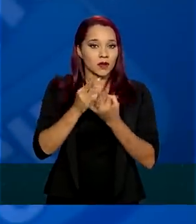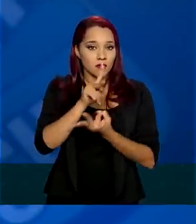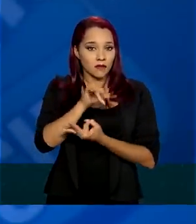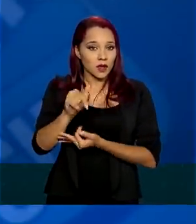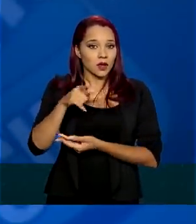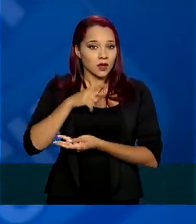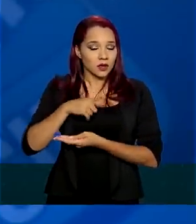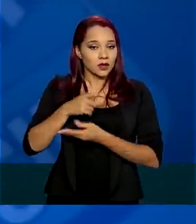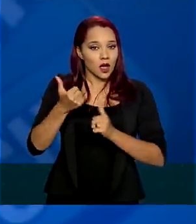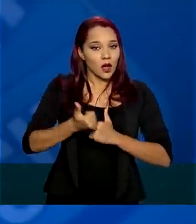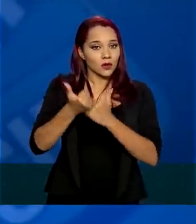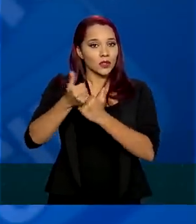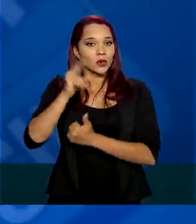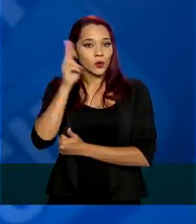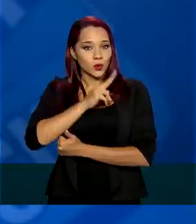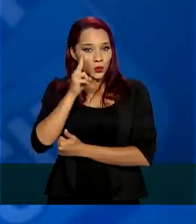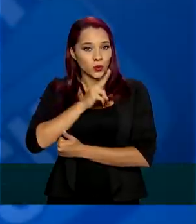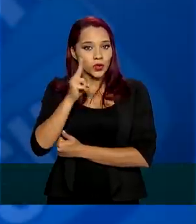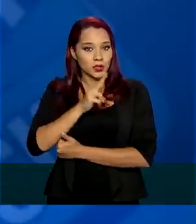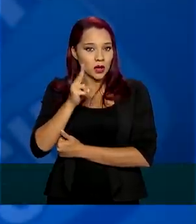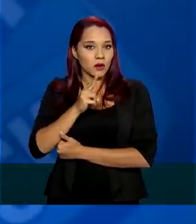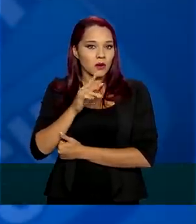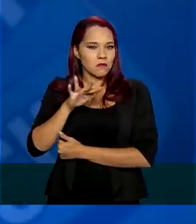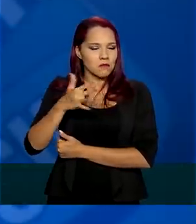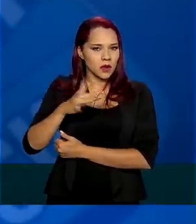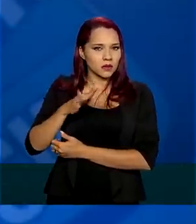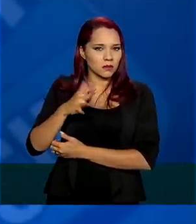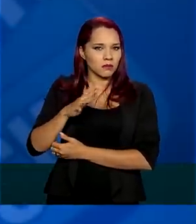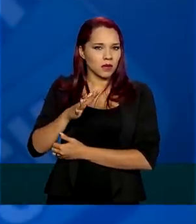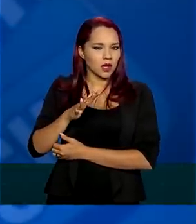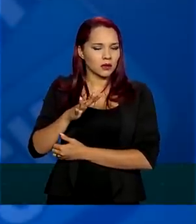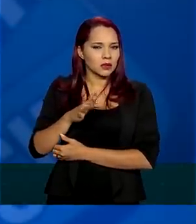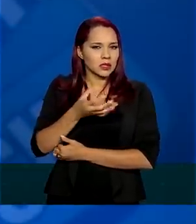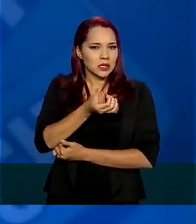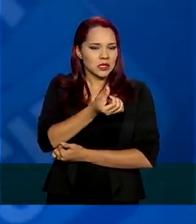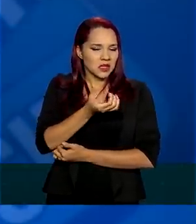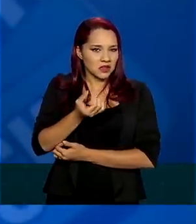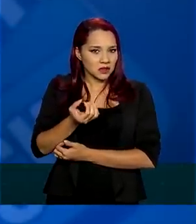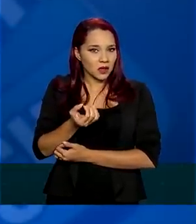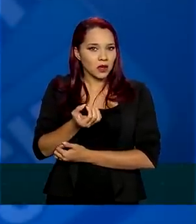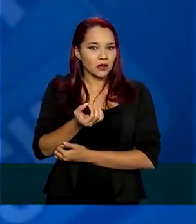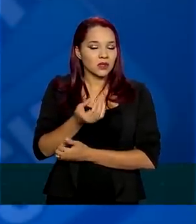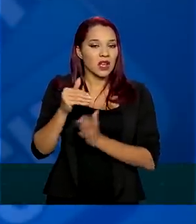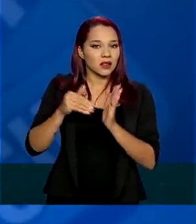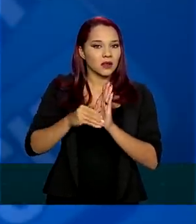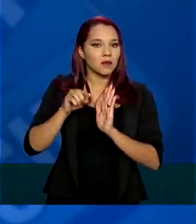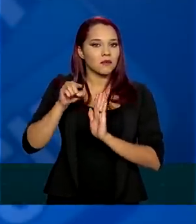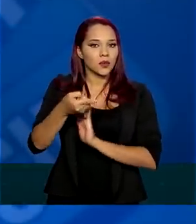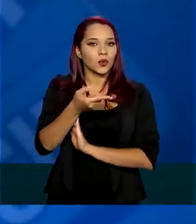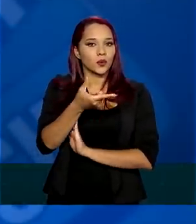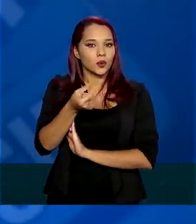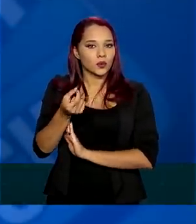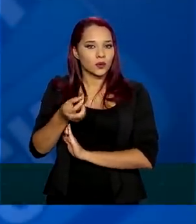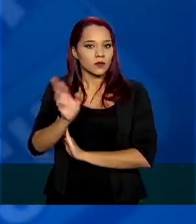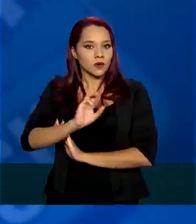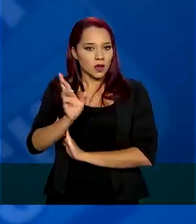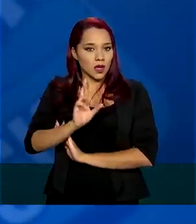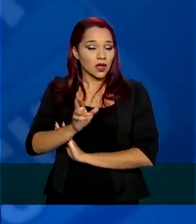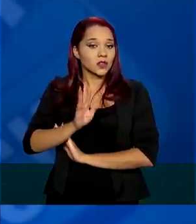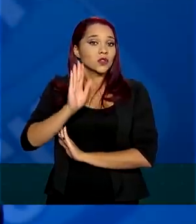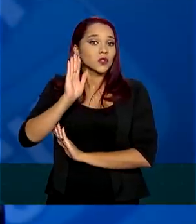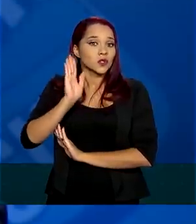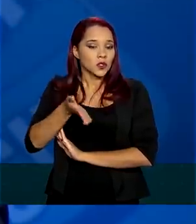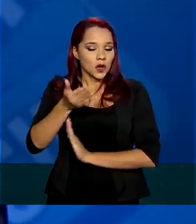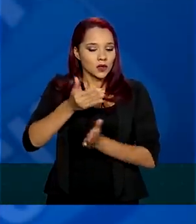receber auxílio emergencial na faixa de 600 a 1.200 reais, já